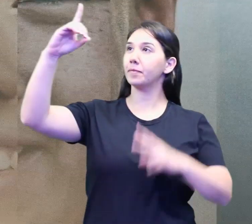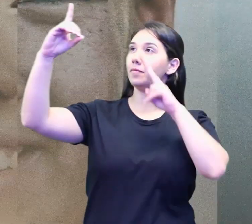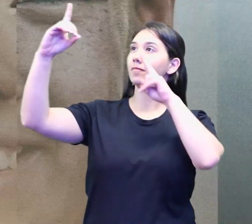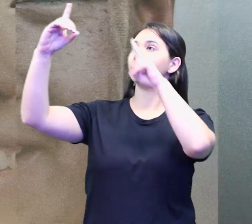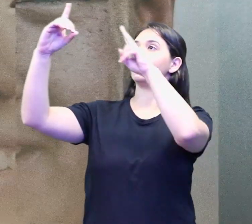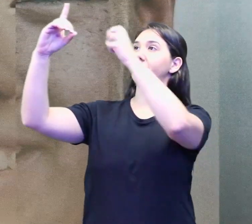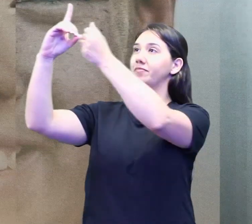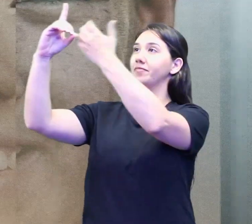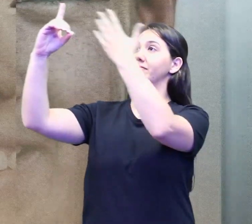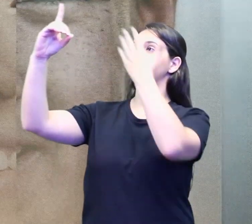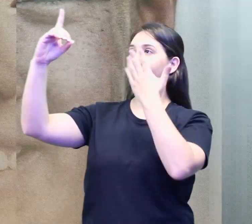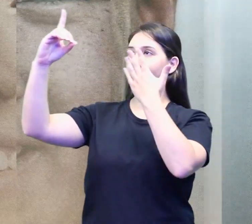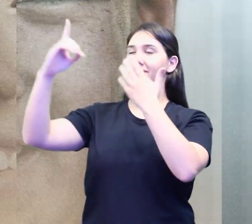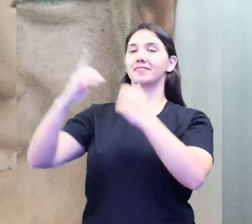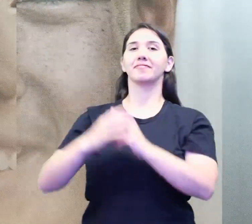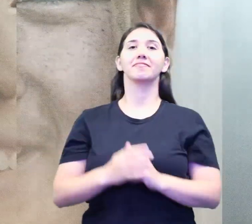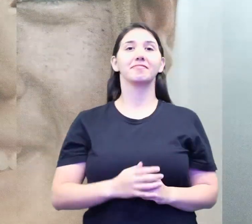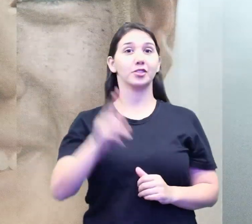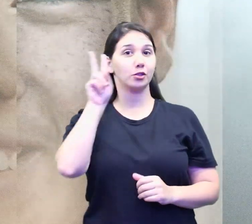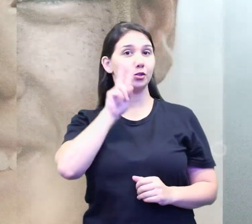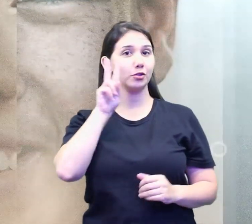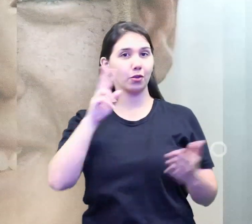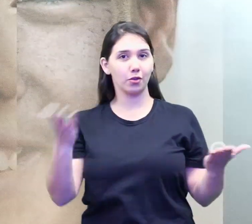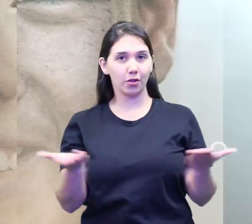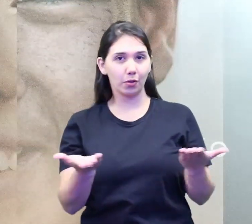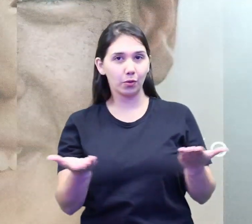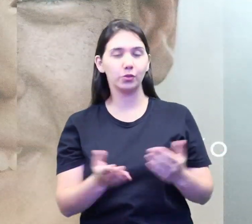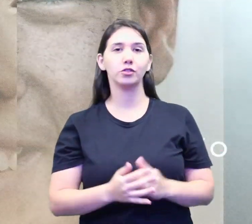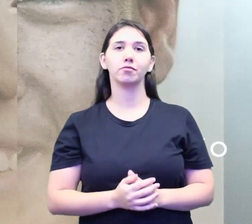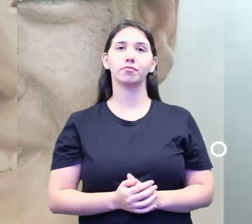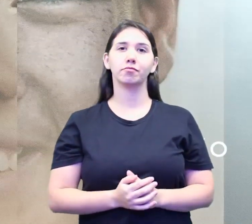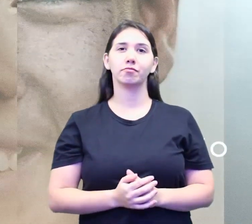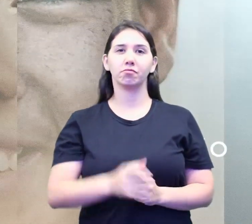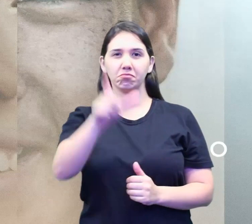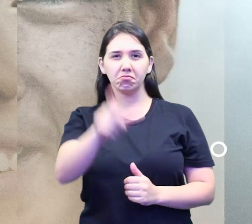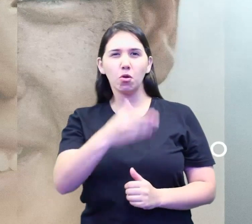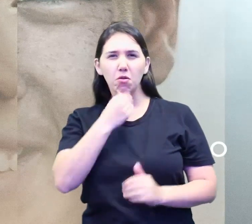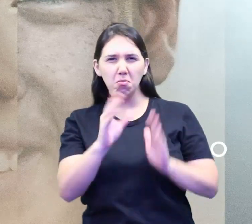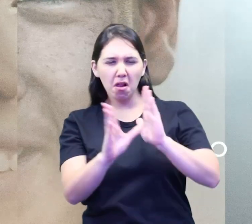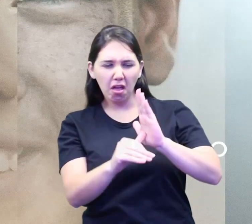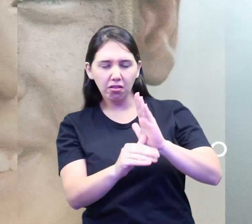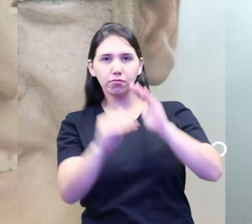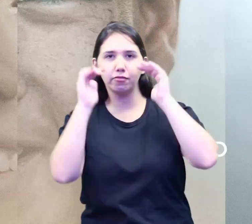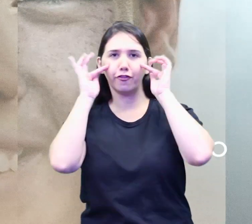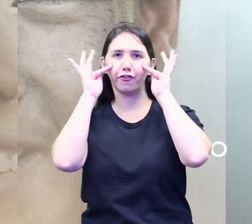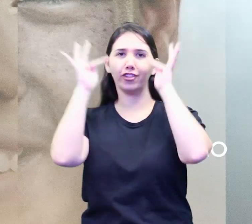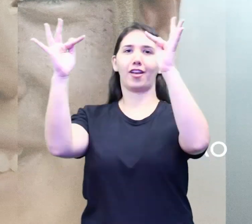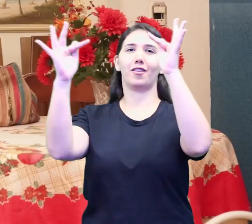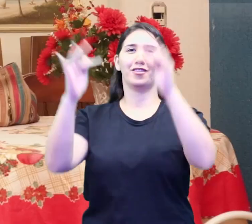Provai e vede. História de hoje, fiel ladrão.